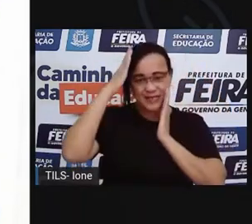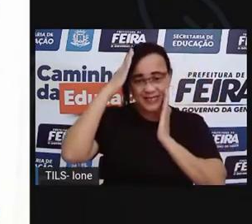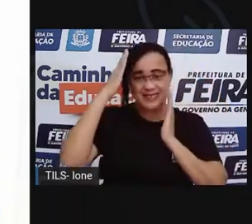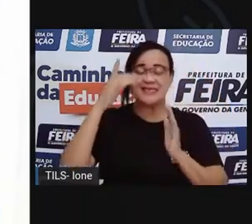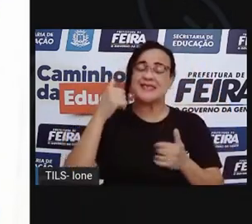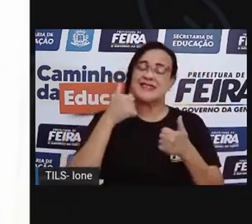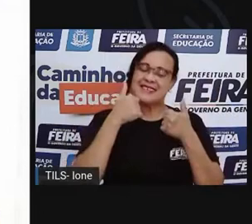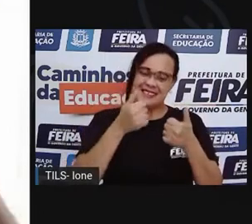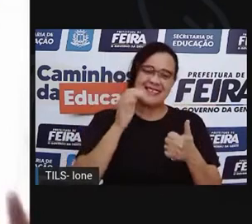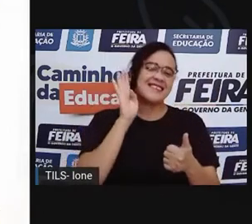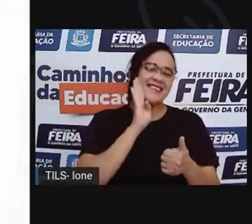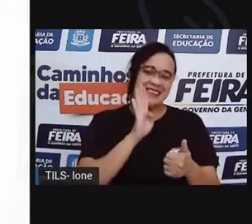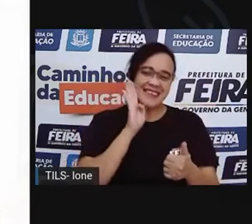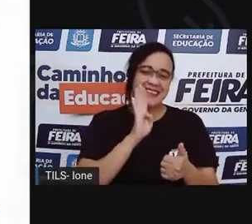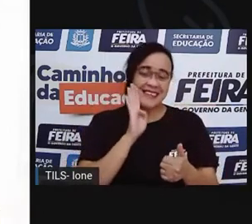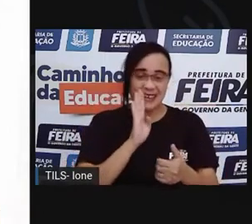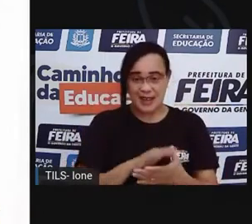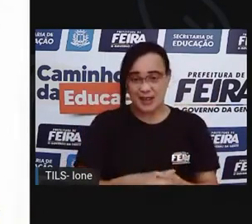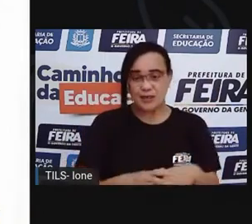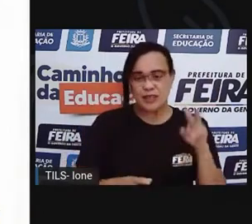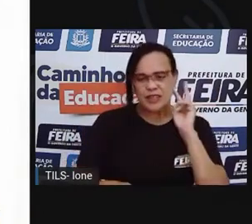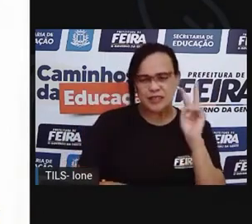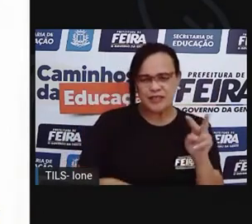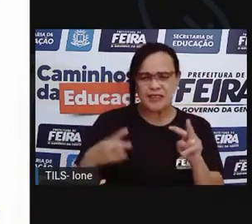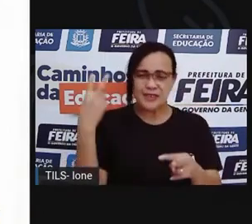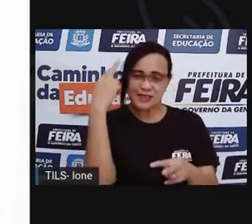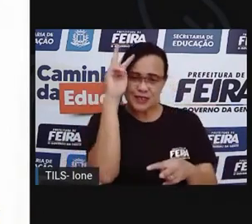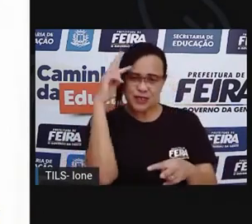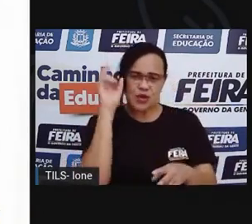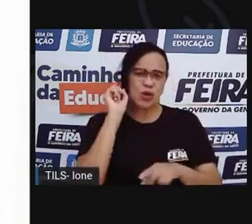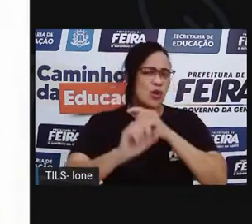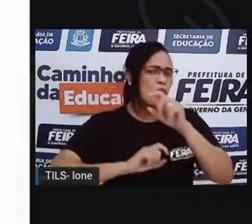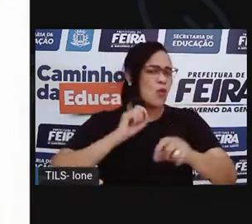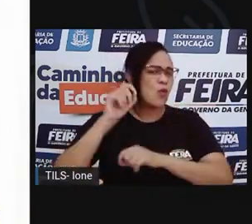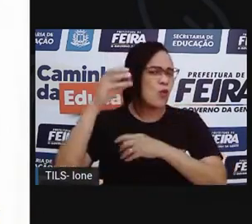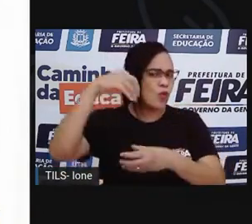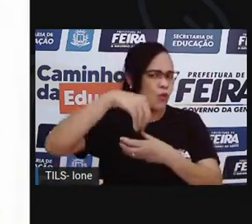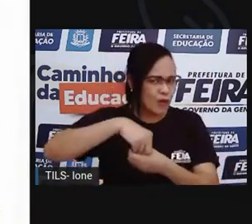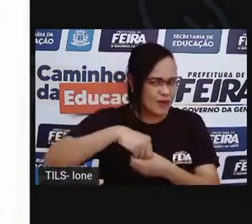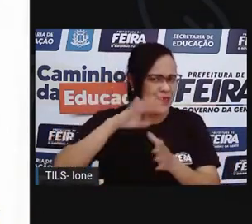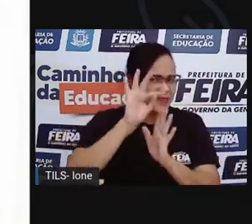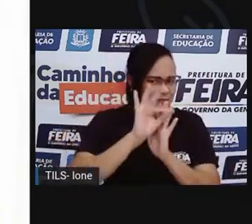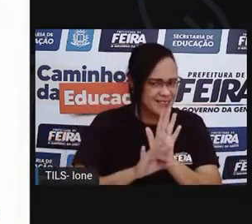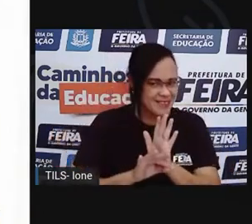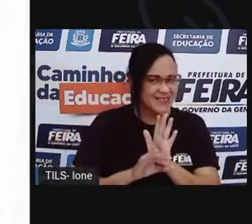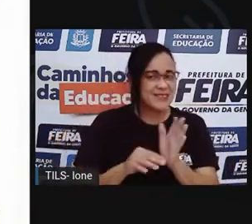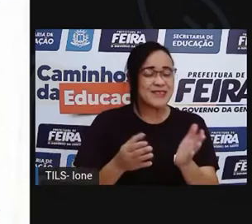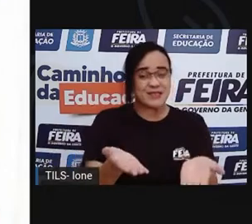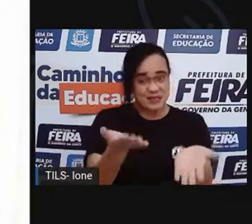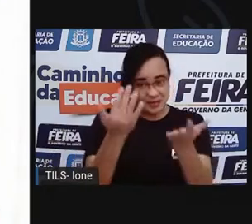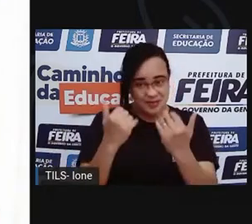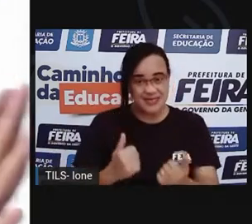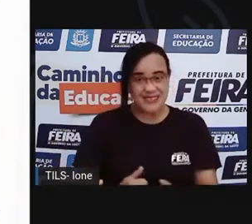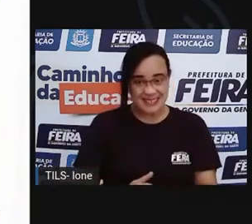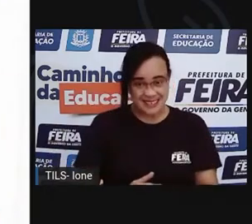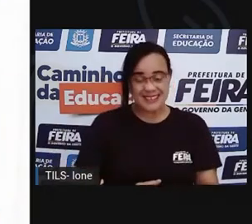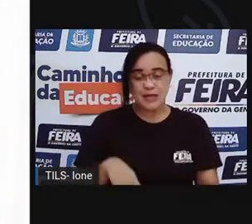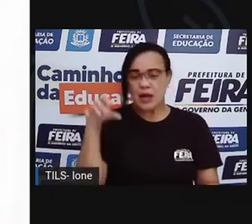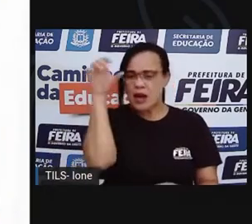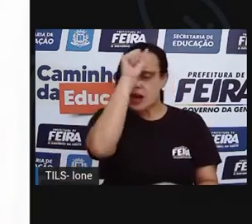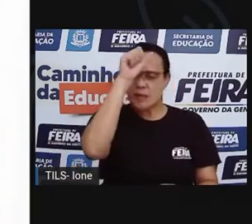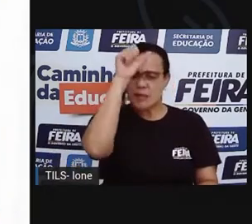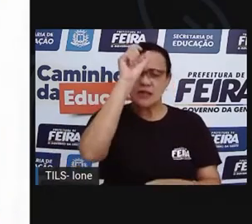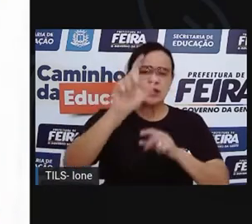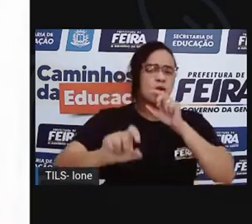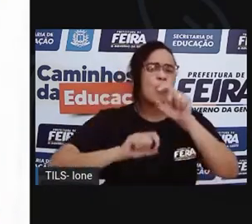o que aconteceu na história. E a gente vai conversar um pouco sobre ela agora. Vamos lá? Então, o que a gente vai aprender? O nós